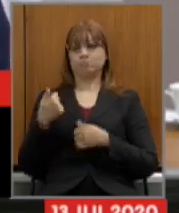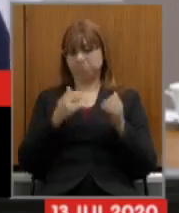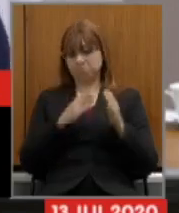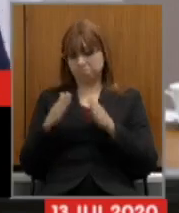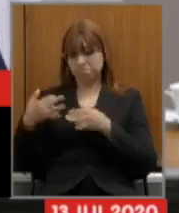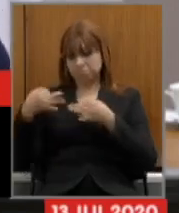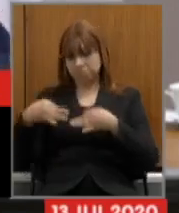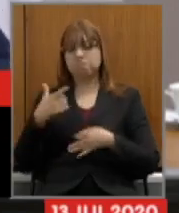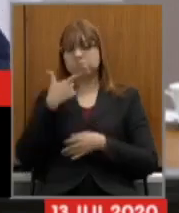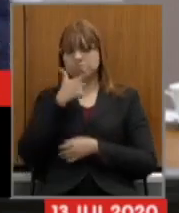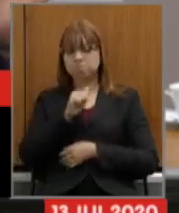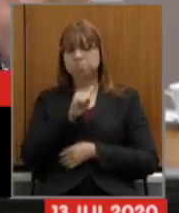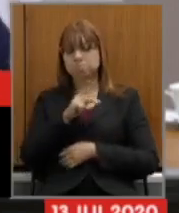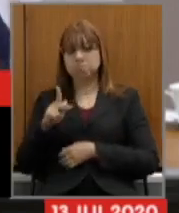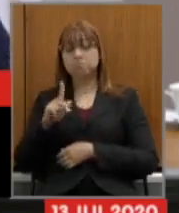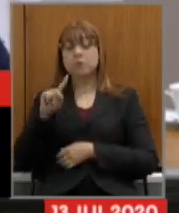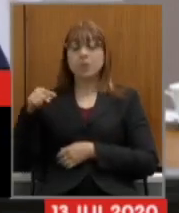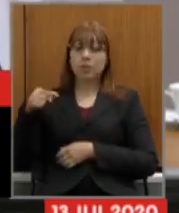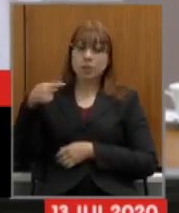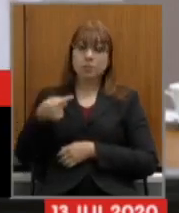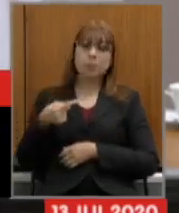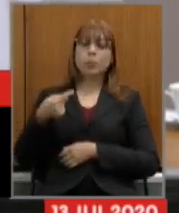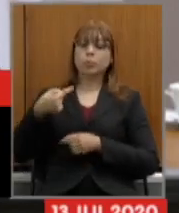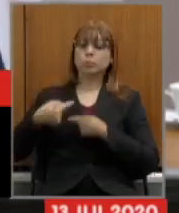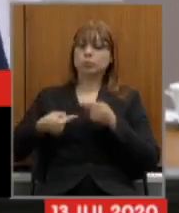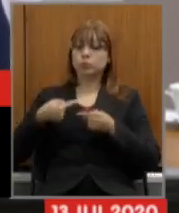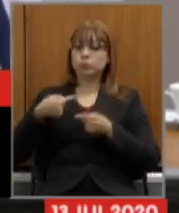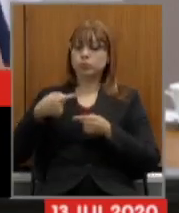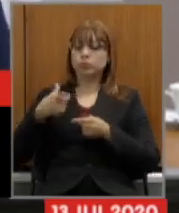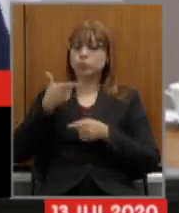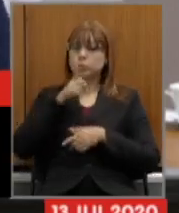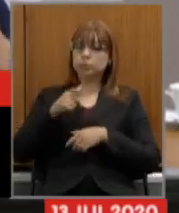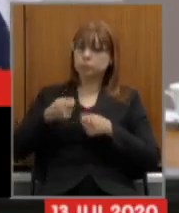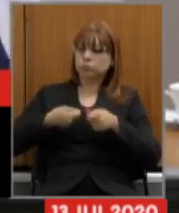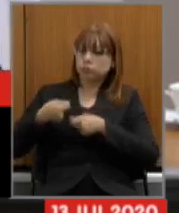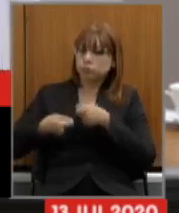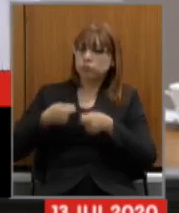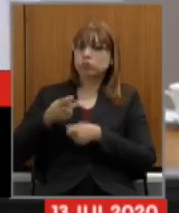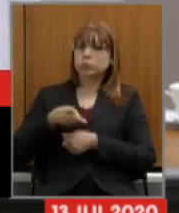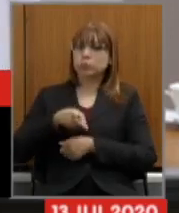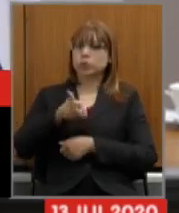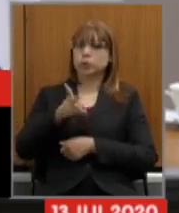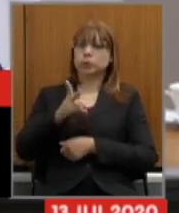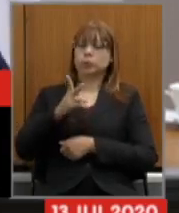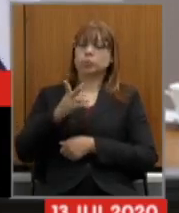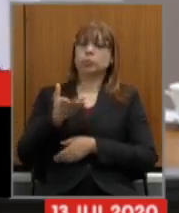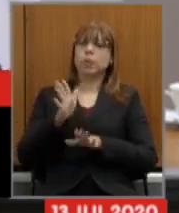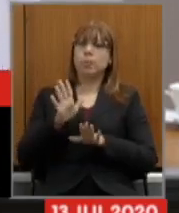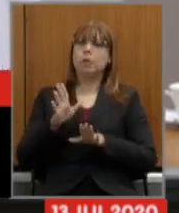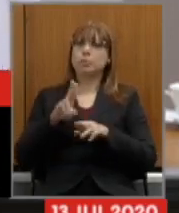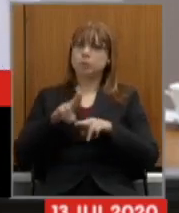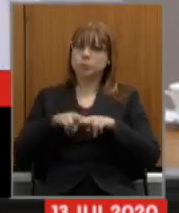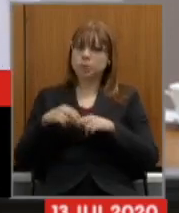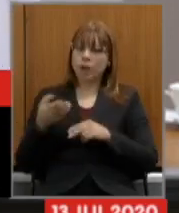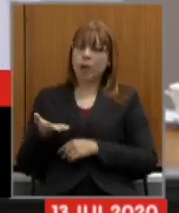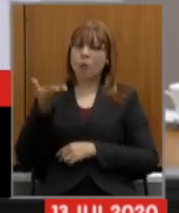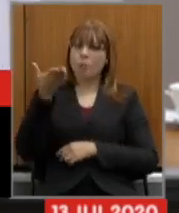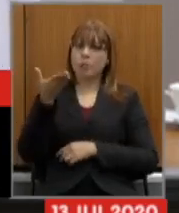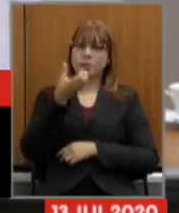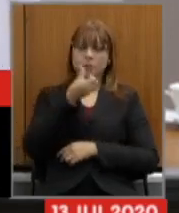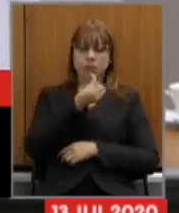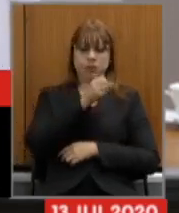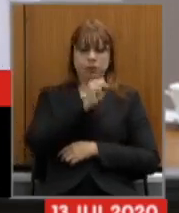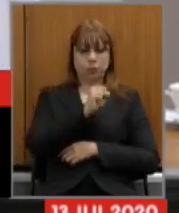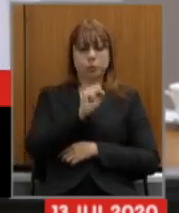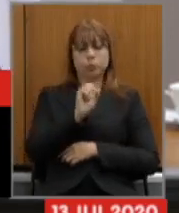e se aposentaram e depois ainda nós tivemos uma negociação que possibilitou a continuidade do vínculo por isso que aumentou gente 68